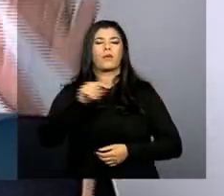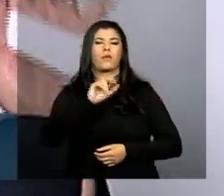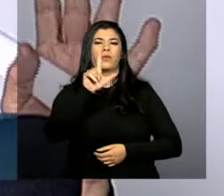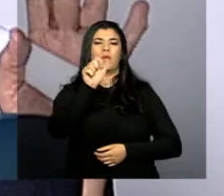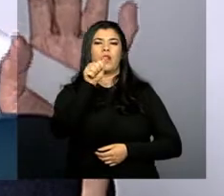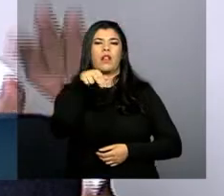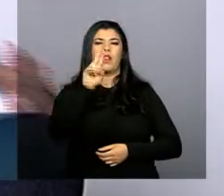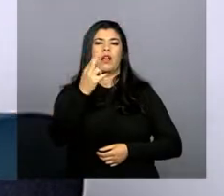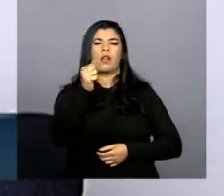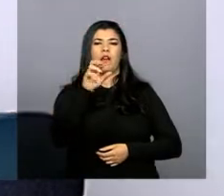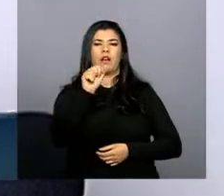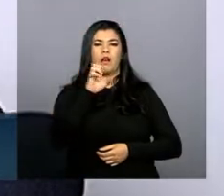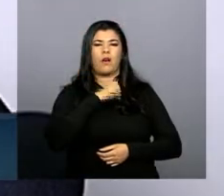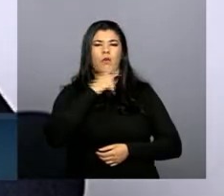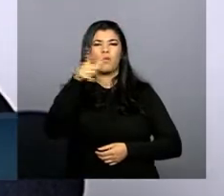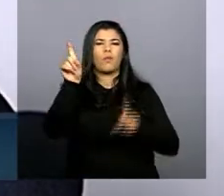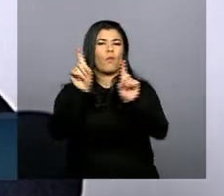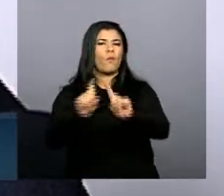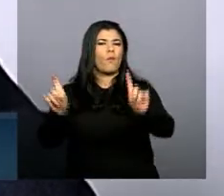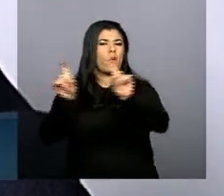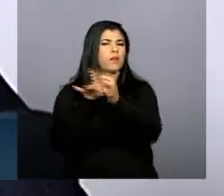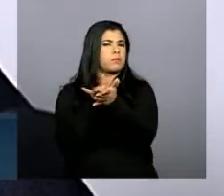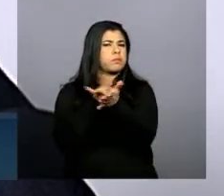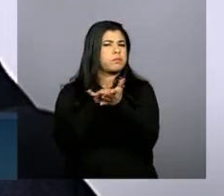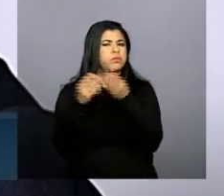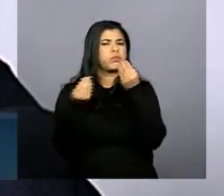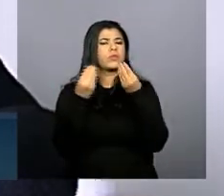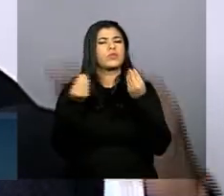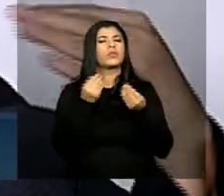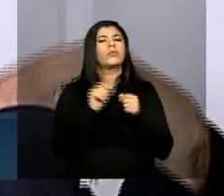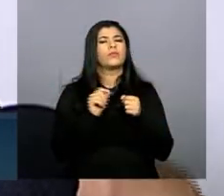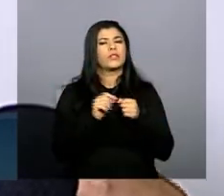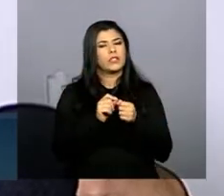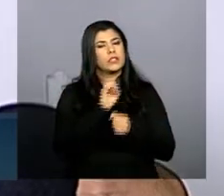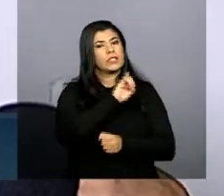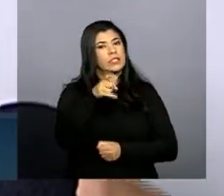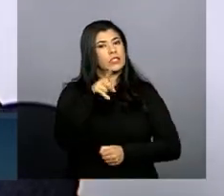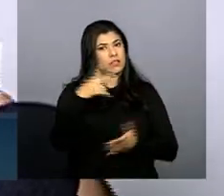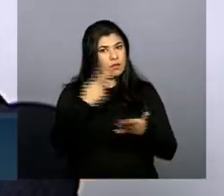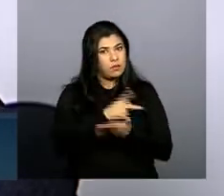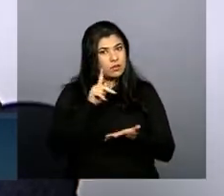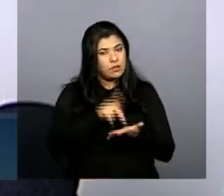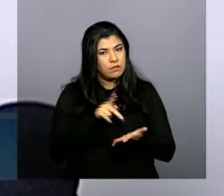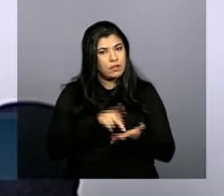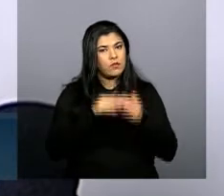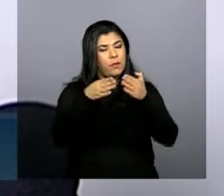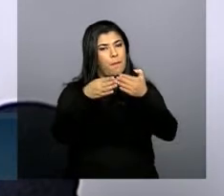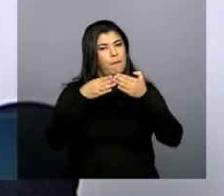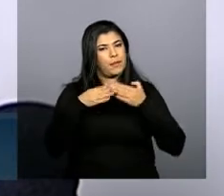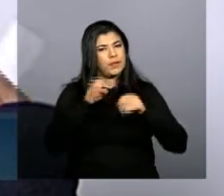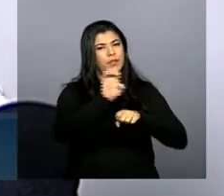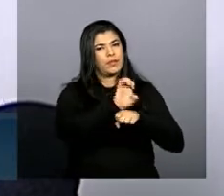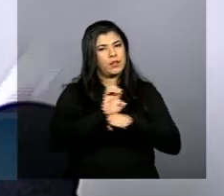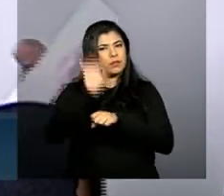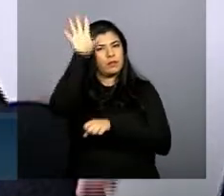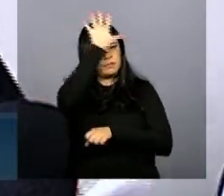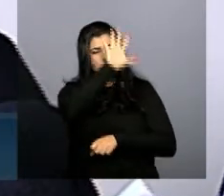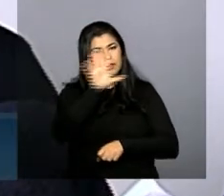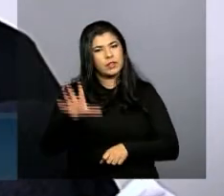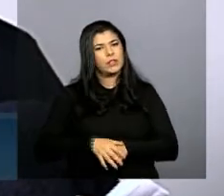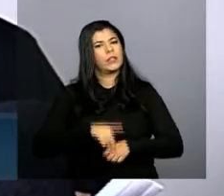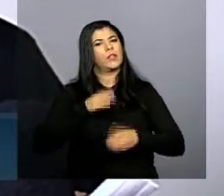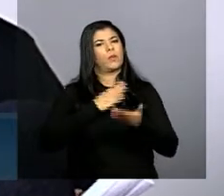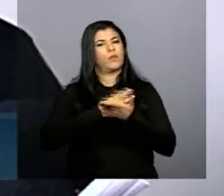mecanismos pessoas tentam tribular então é isso que eu fiz referência se necessário for e peço aos estados que eles tenham uma ação de fiscalização sobre a